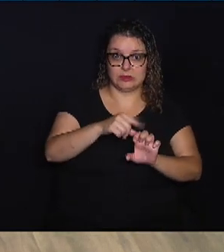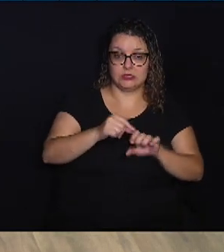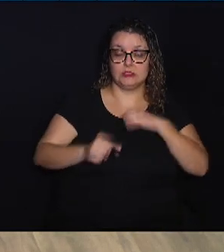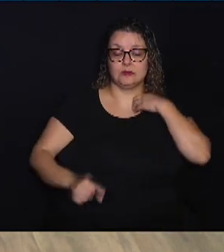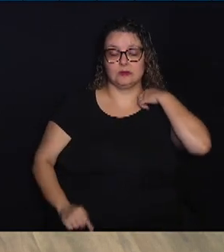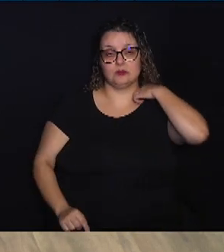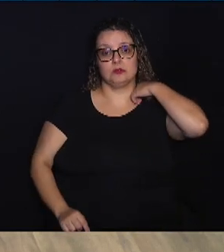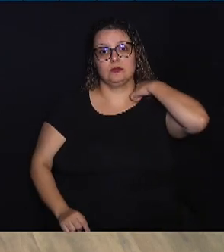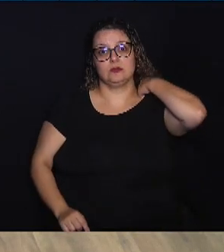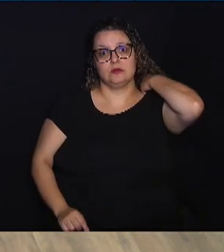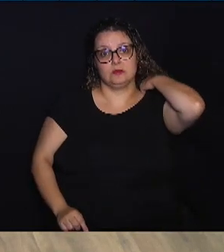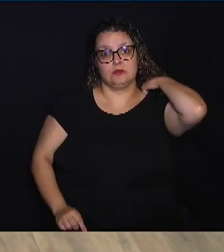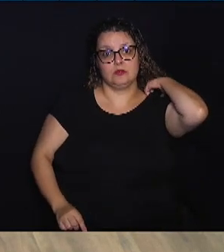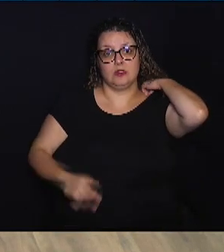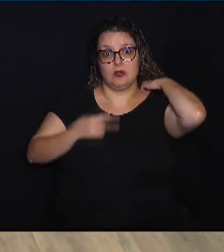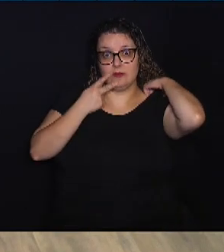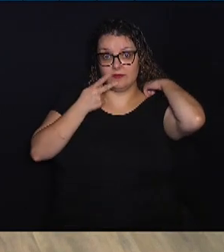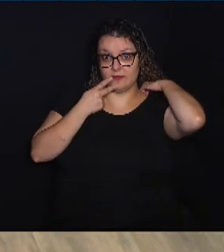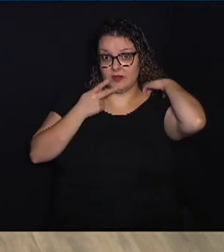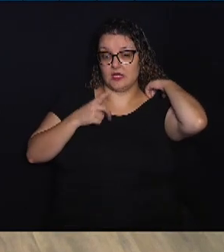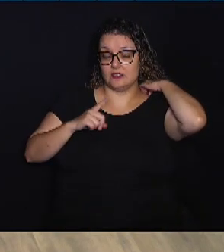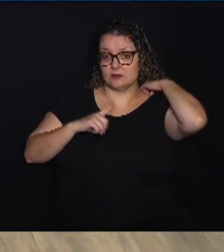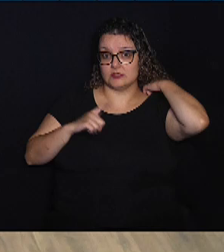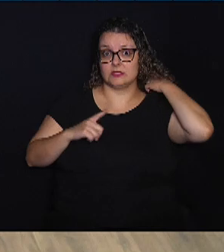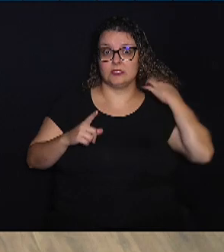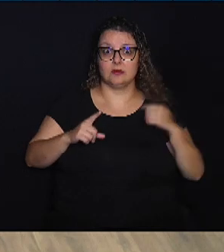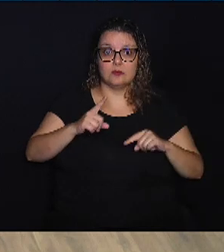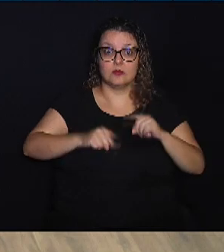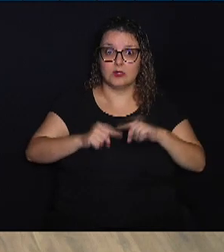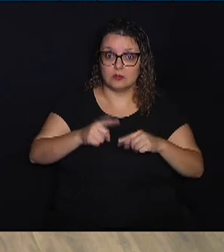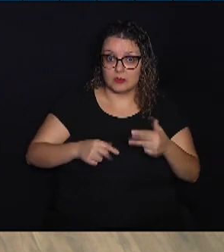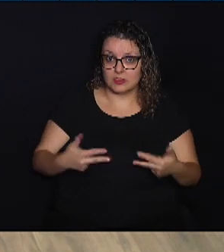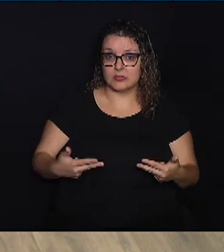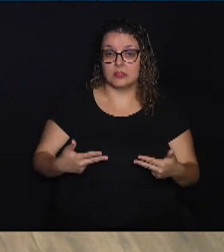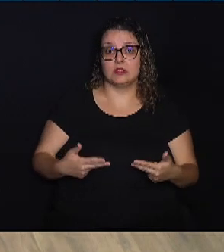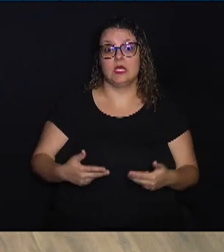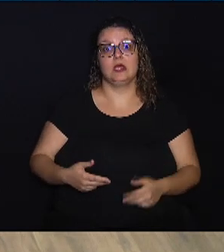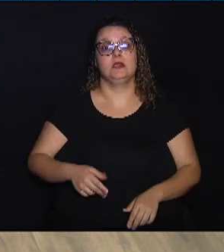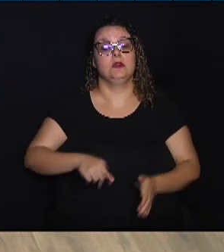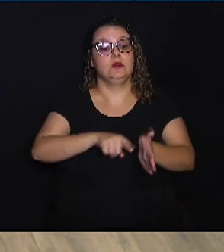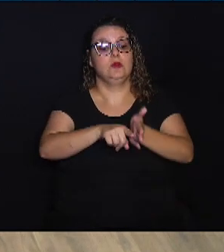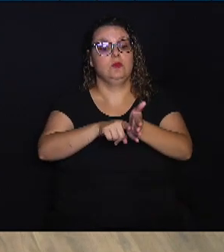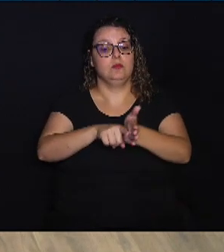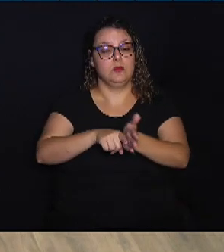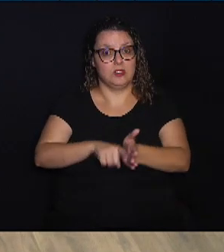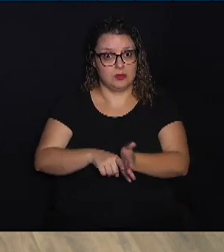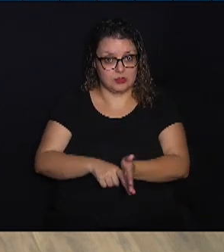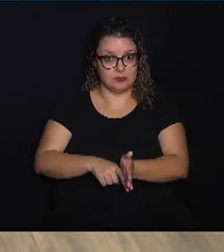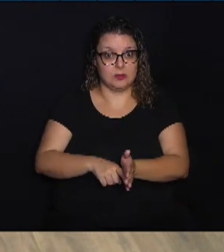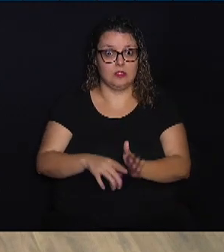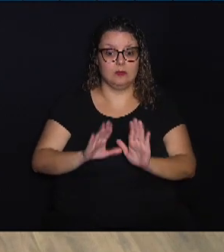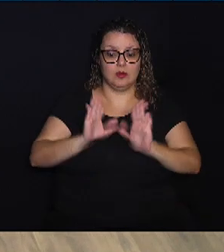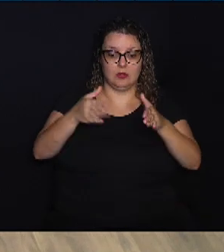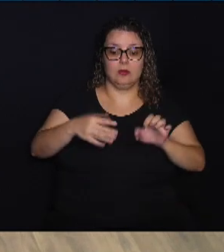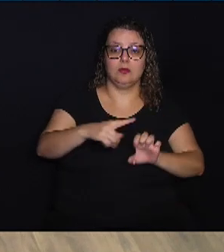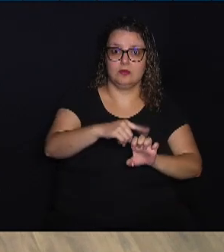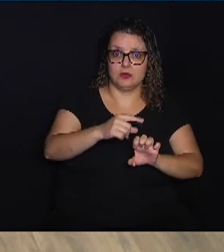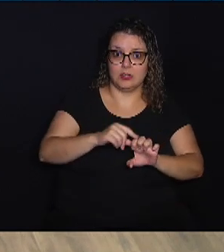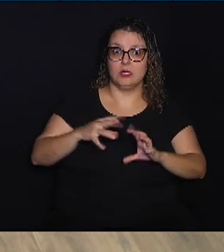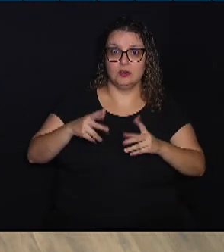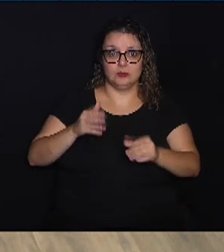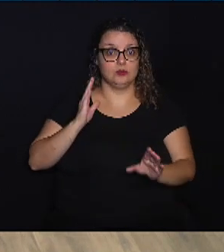eles falam que, inclusive, tem uma matéria a respeito da pesquisa voltada para o empreendedorismo, aquilo que é